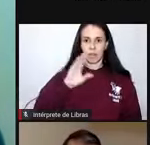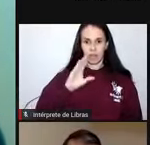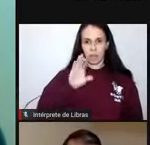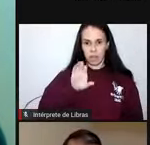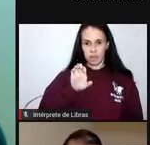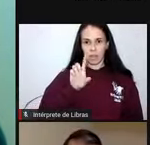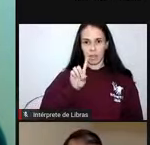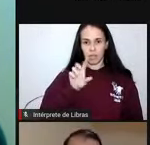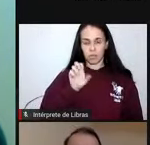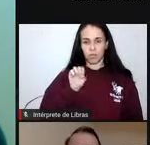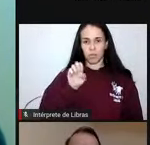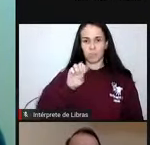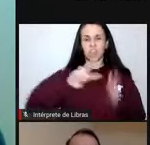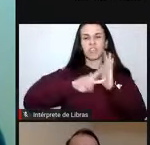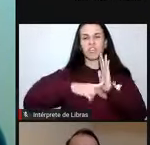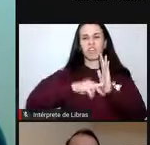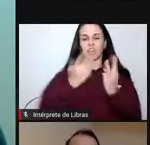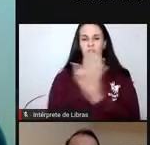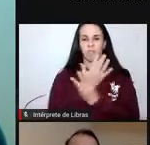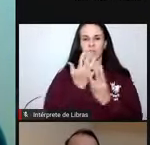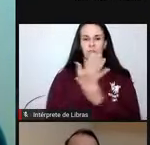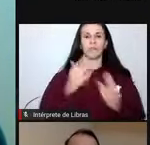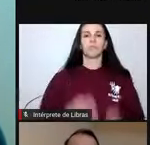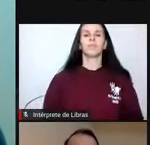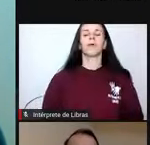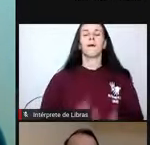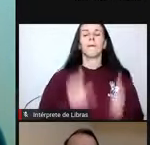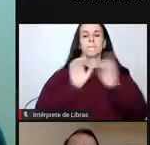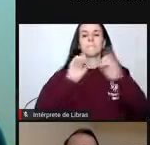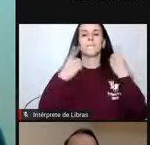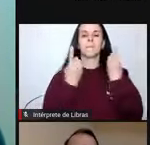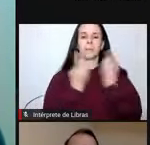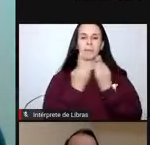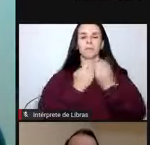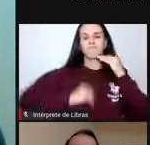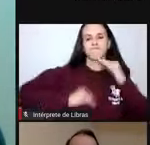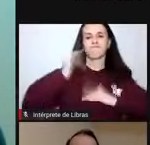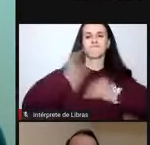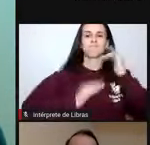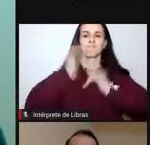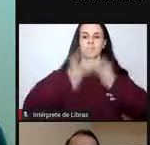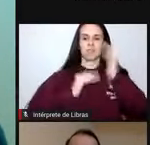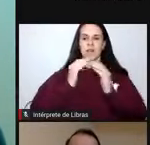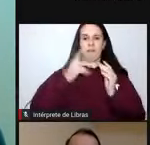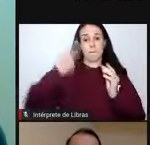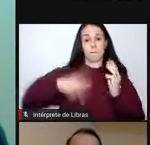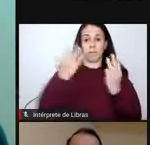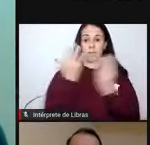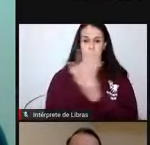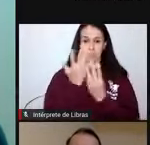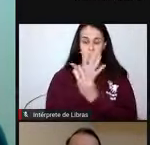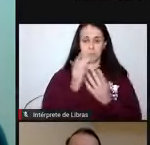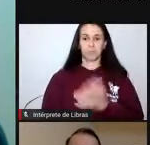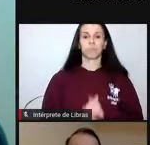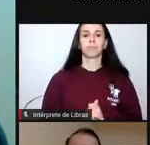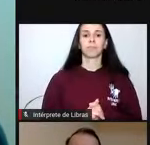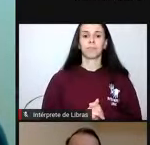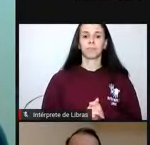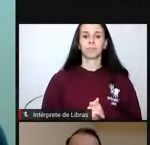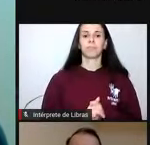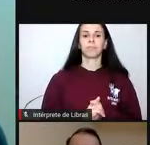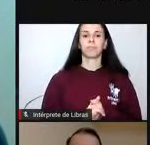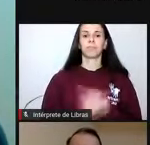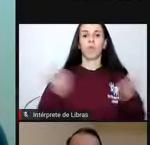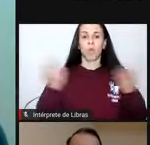sou professor no Departamento de Estruturas e Constituição Civil do Centro de Tecnologia da Universidade Federal de Santa Maria. Essa